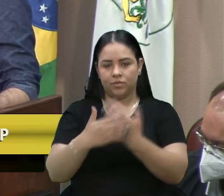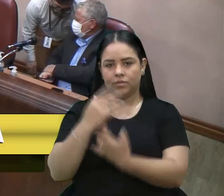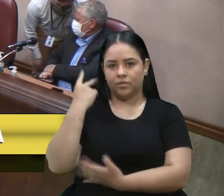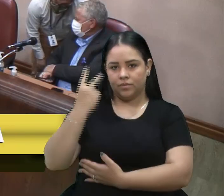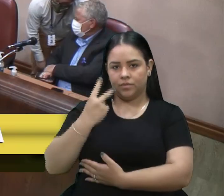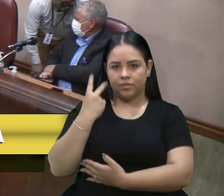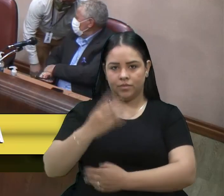Obrigado, senhoras e senhores.